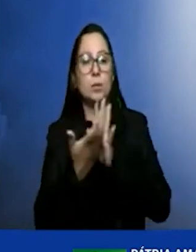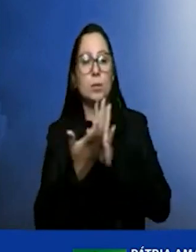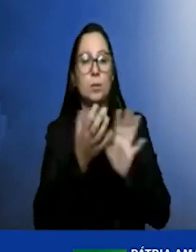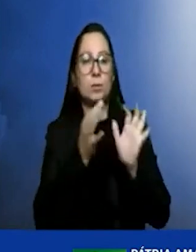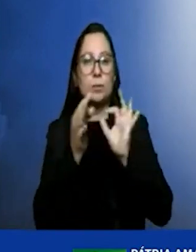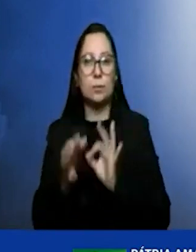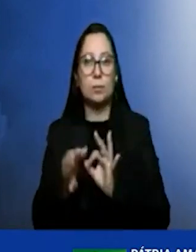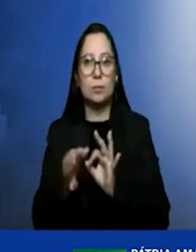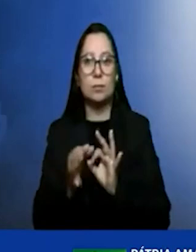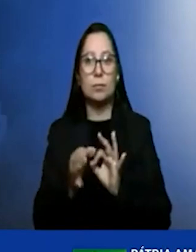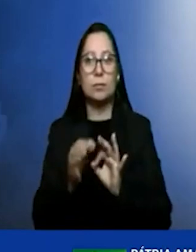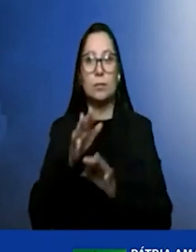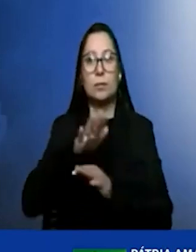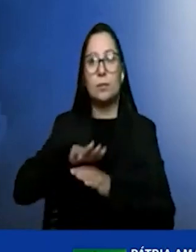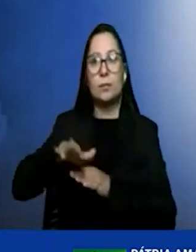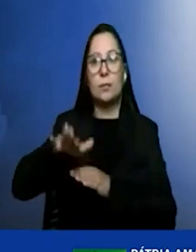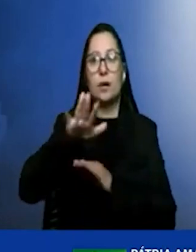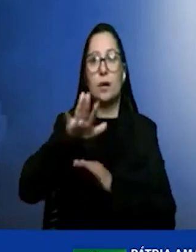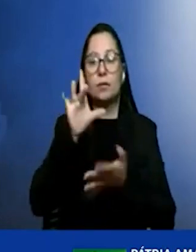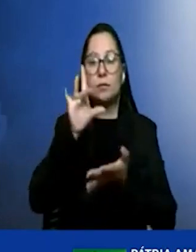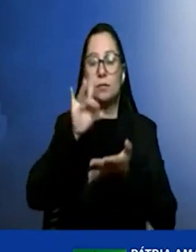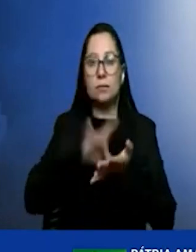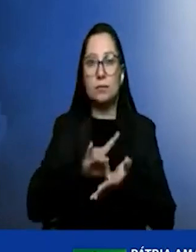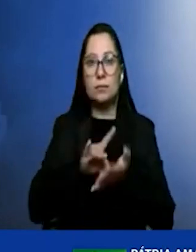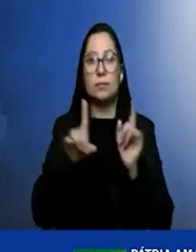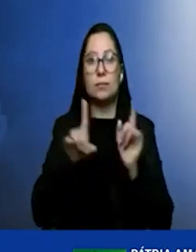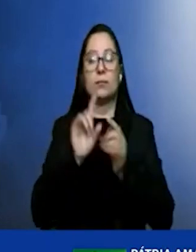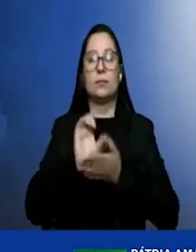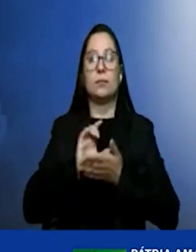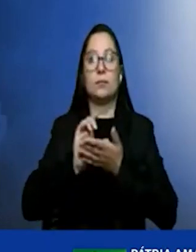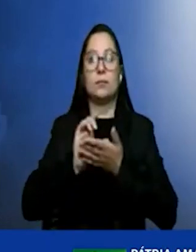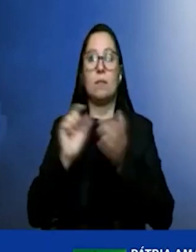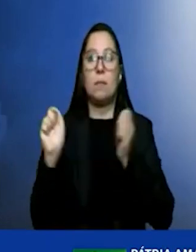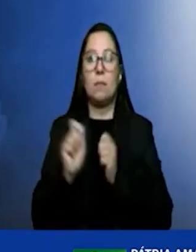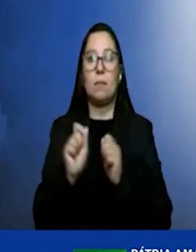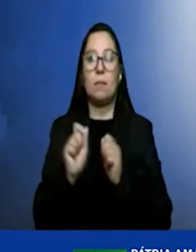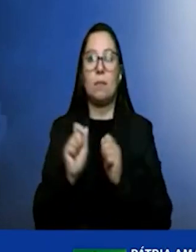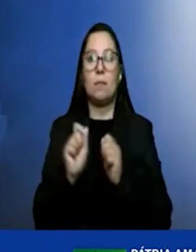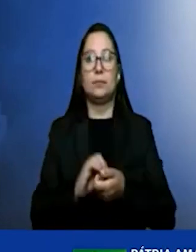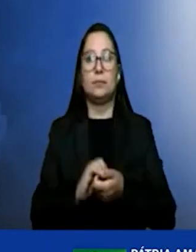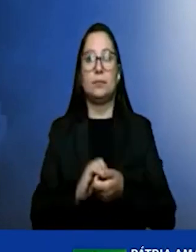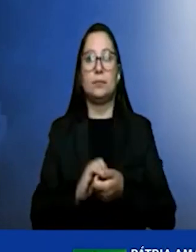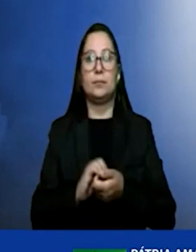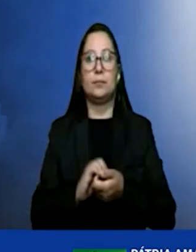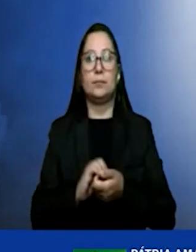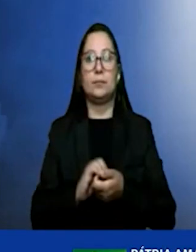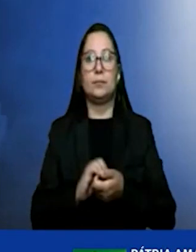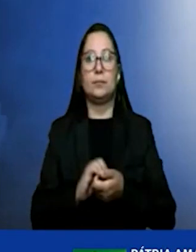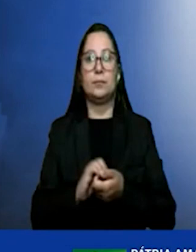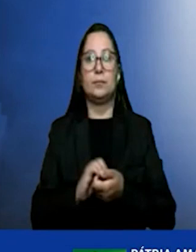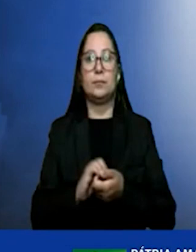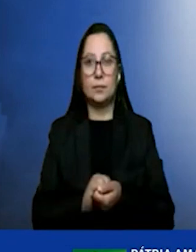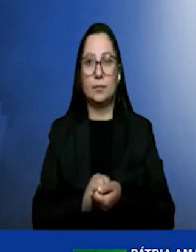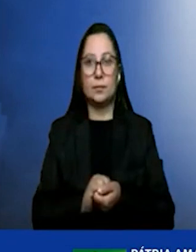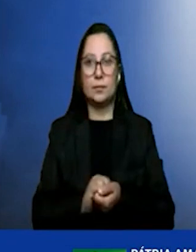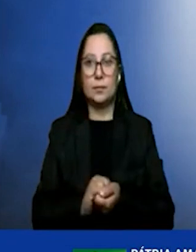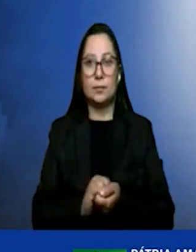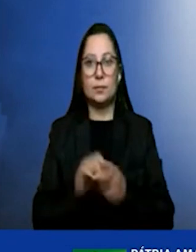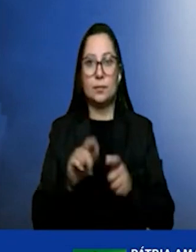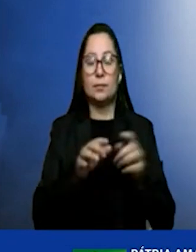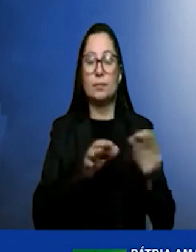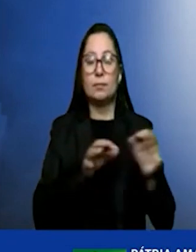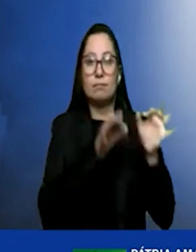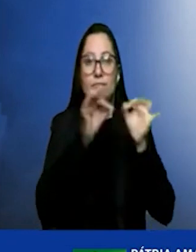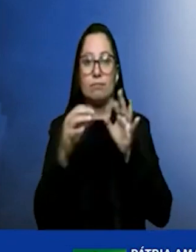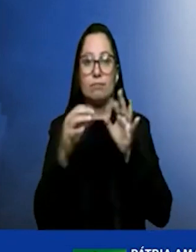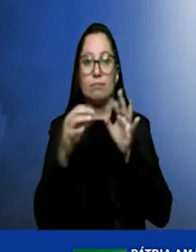que esse mercado se consolide, para que investimentos possam ser realizados e o aperfeiçoamento do desenvolvimento tecnológico